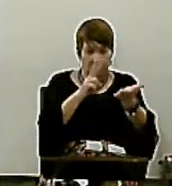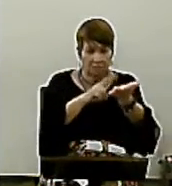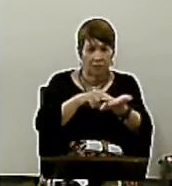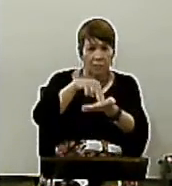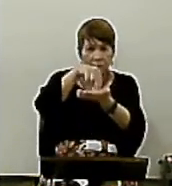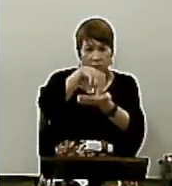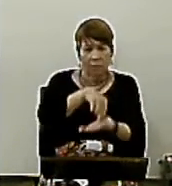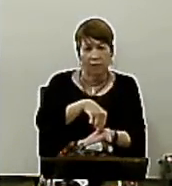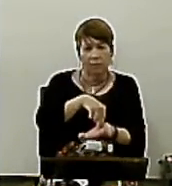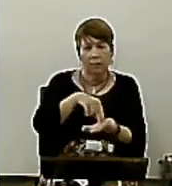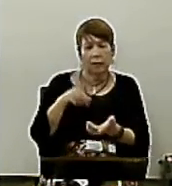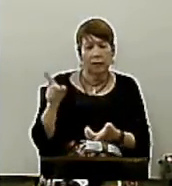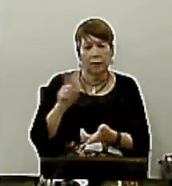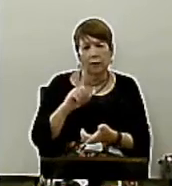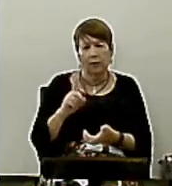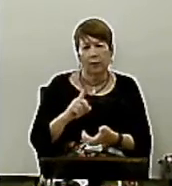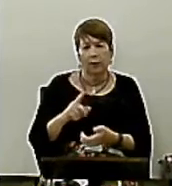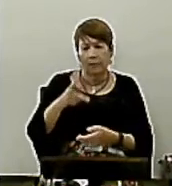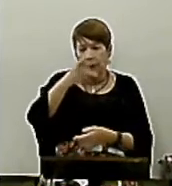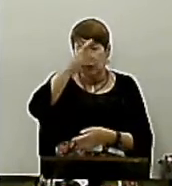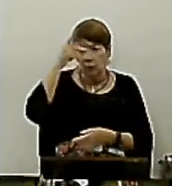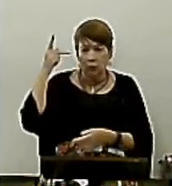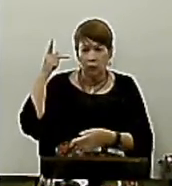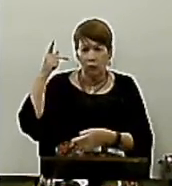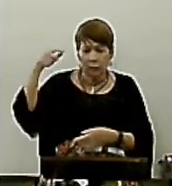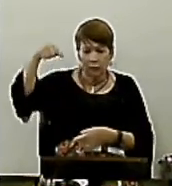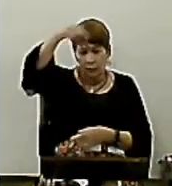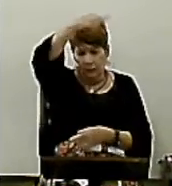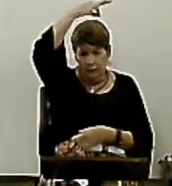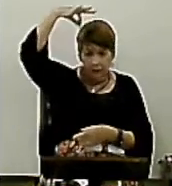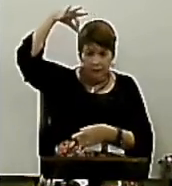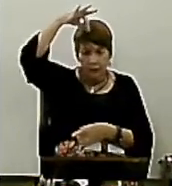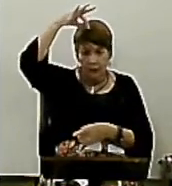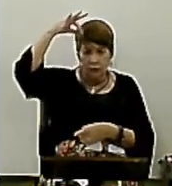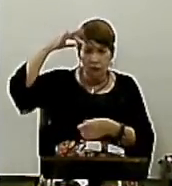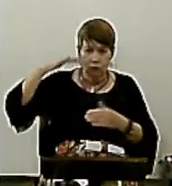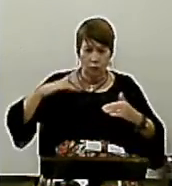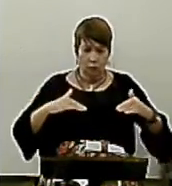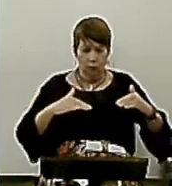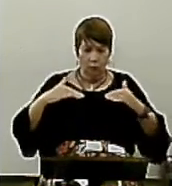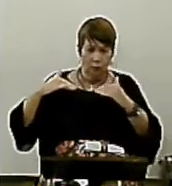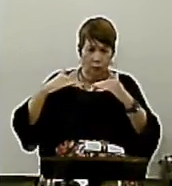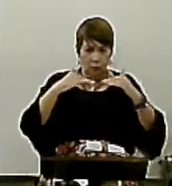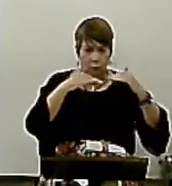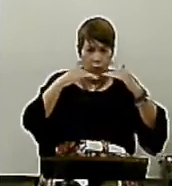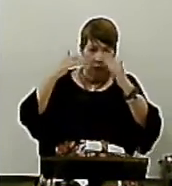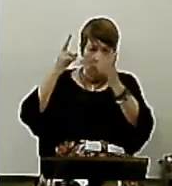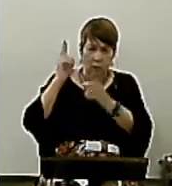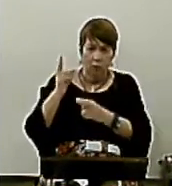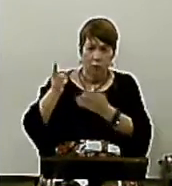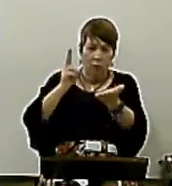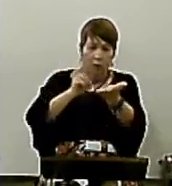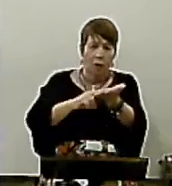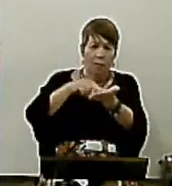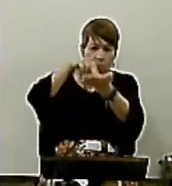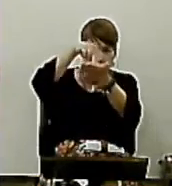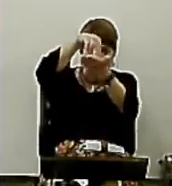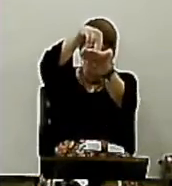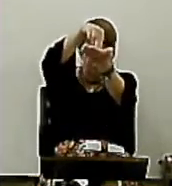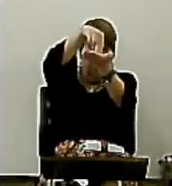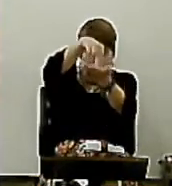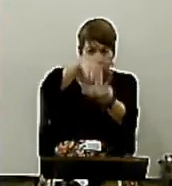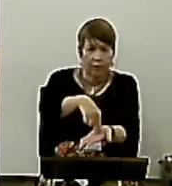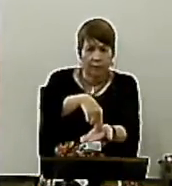Mas quem é Cheio do Espírito Persevera Porque é sensato É lúcido